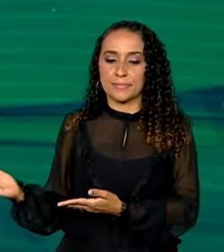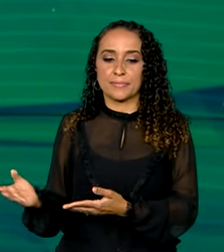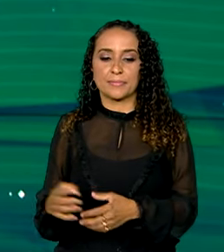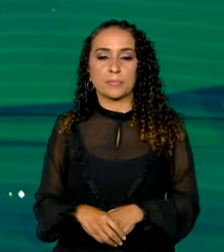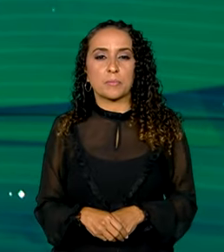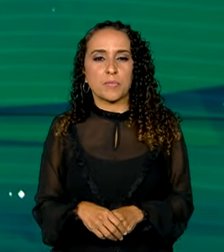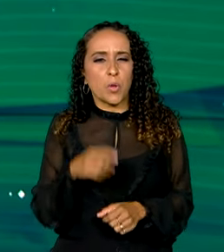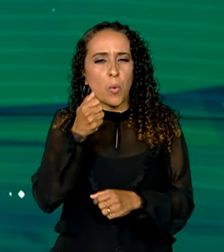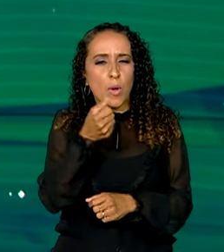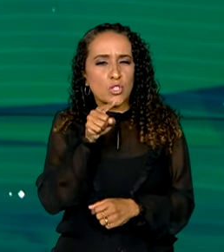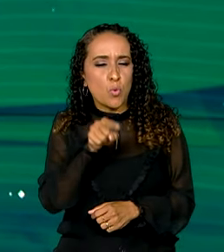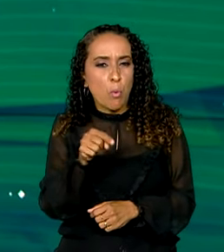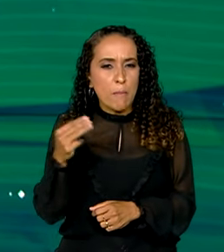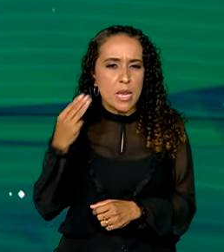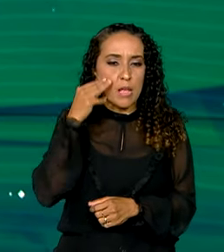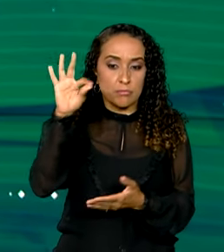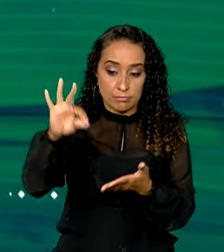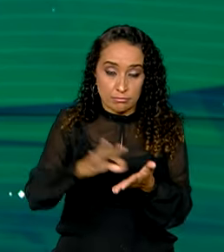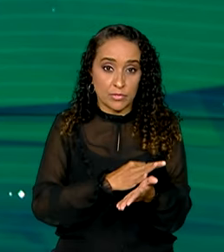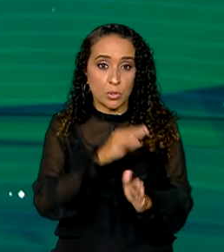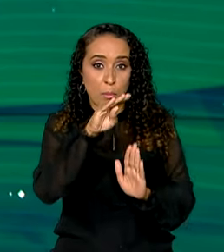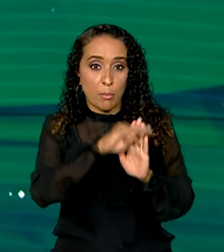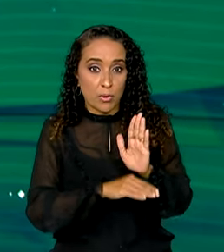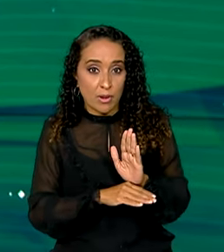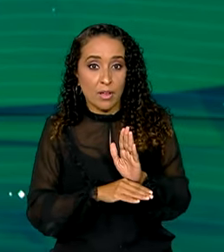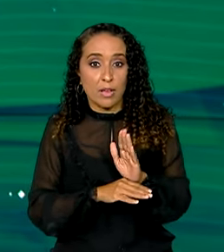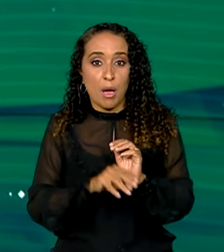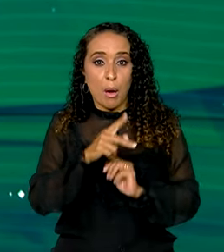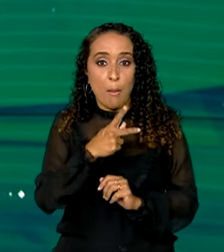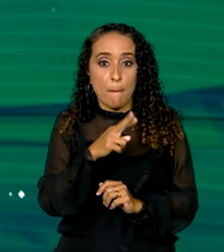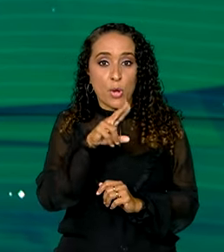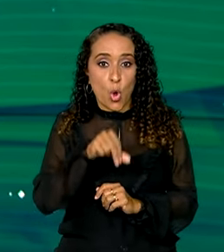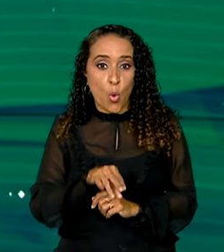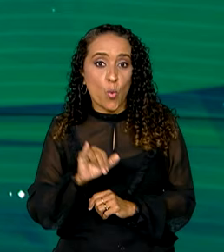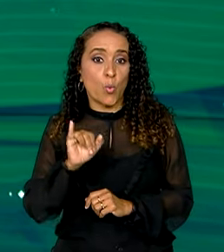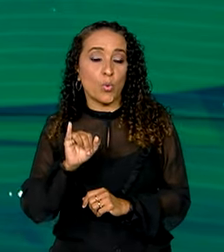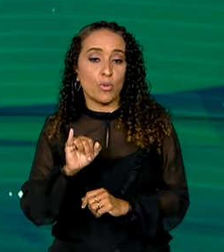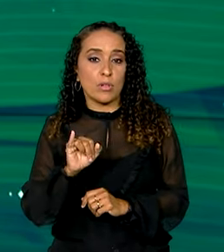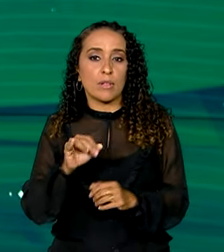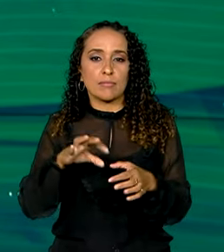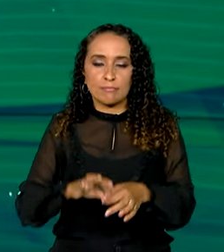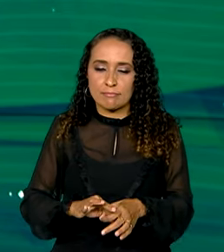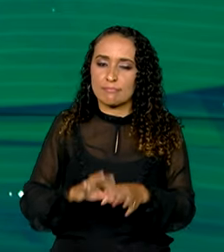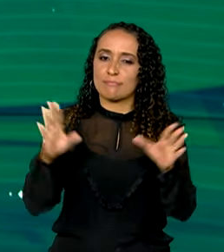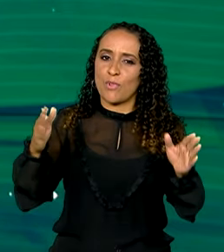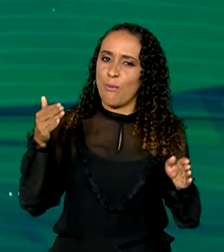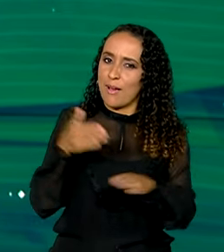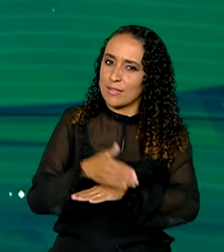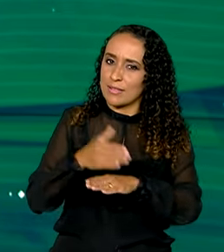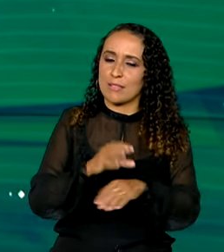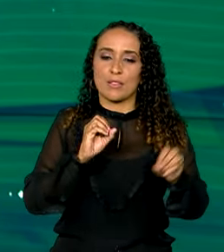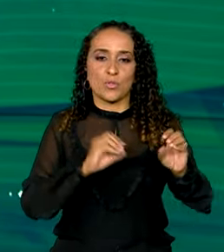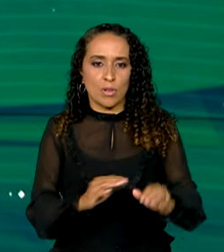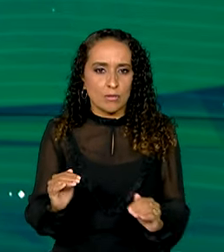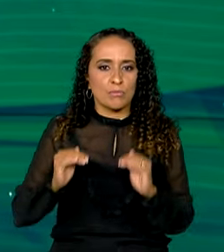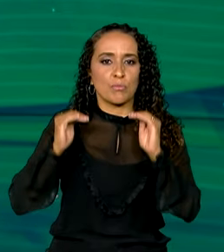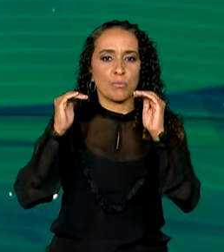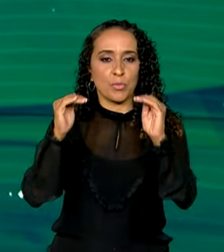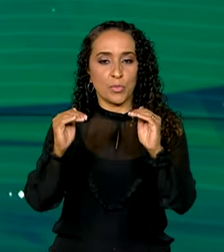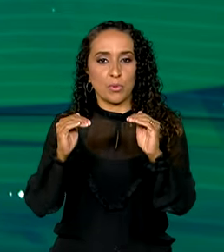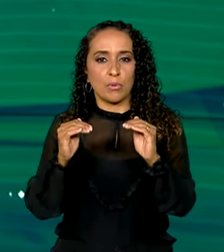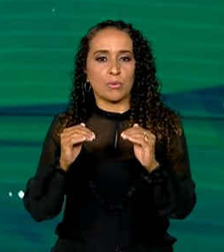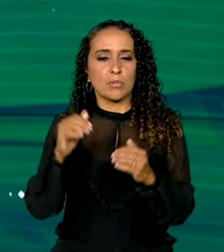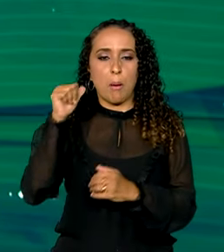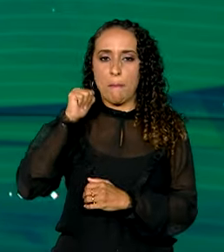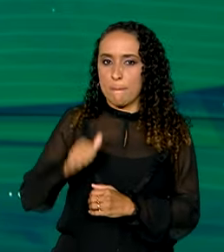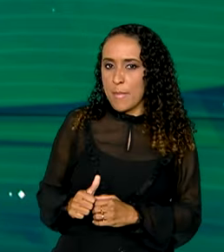Com quase um milhão de inscritos, o programa Universidade para Todos, ProUni, democratiza o acesso à educação superior por meio